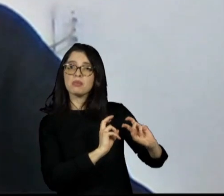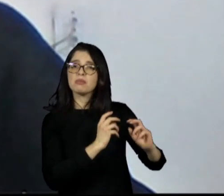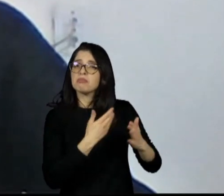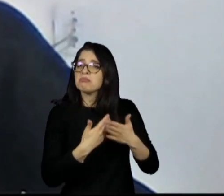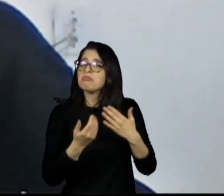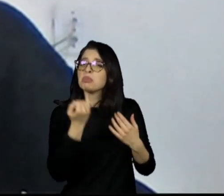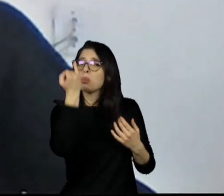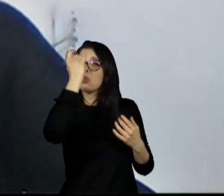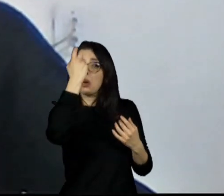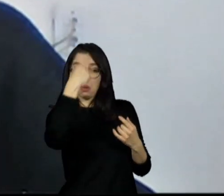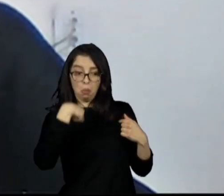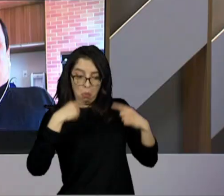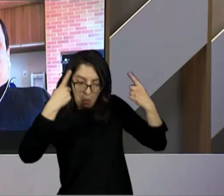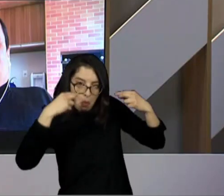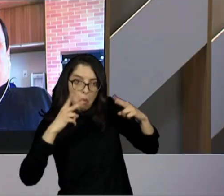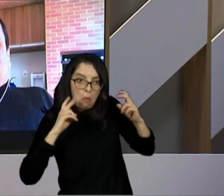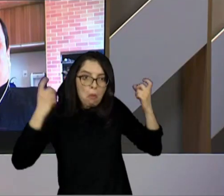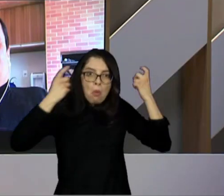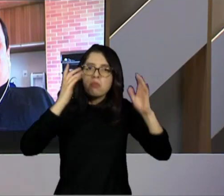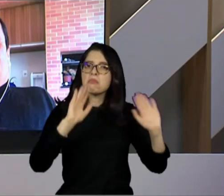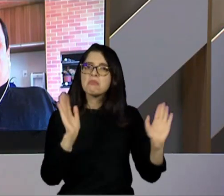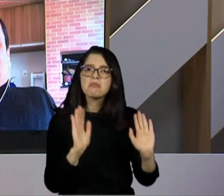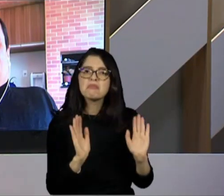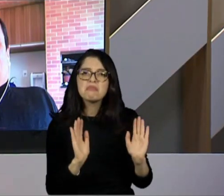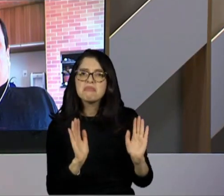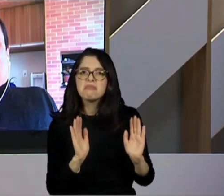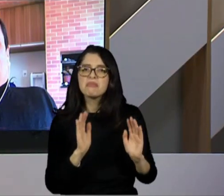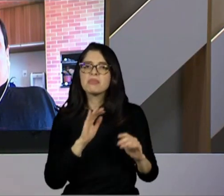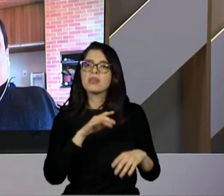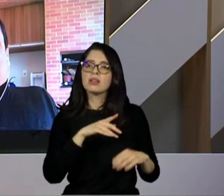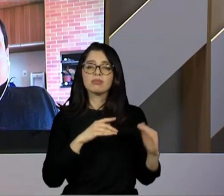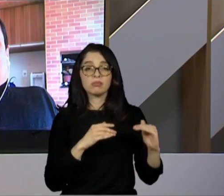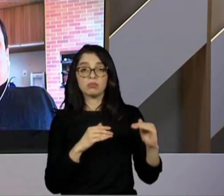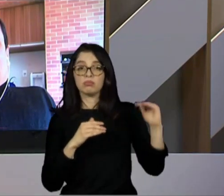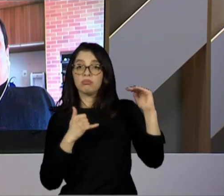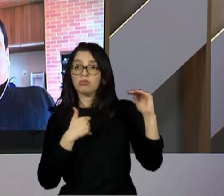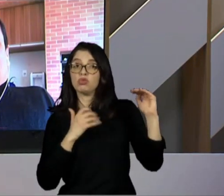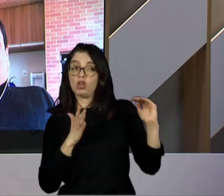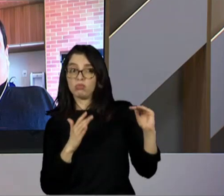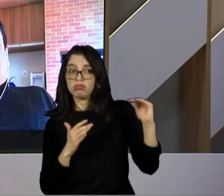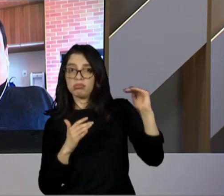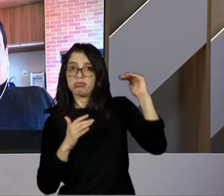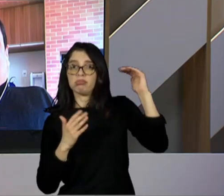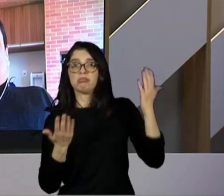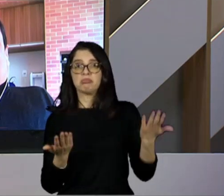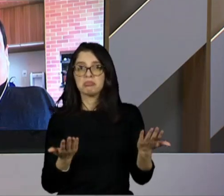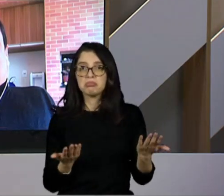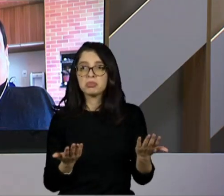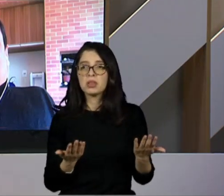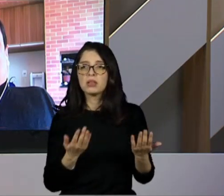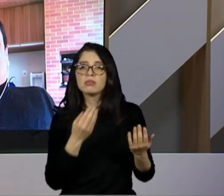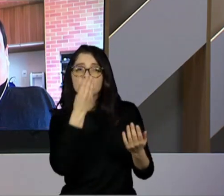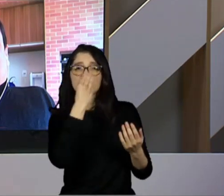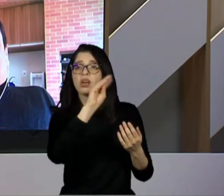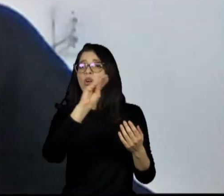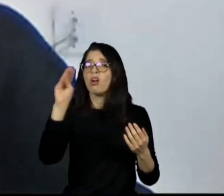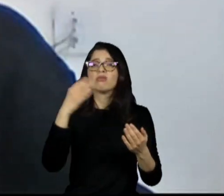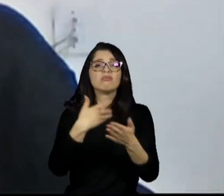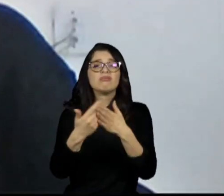Isso, isso para ele, quando ele tiver mais idade, simplesmente não vai ter importância.